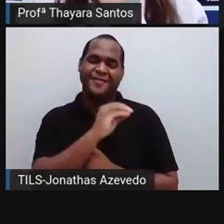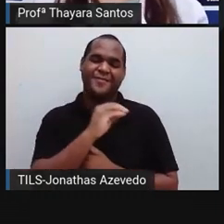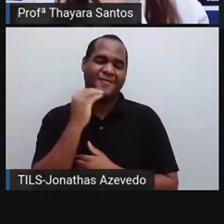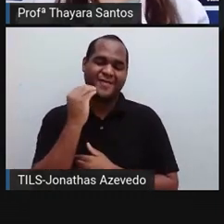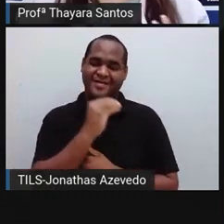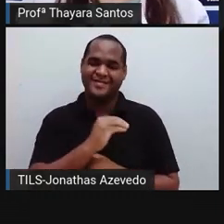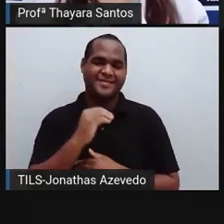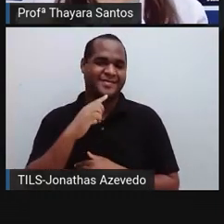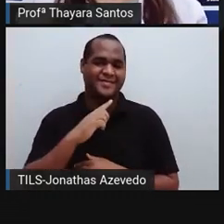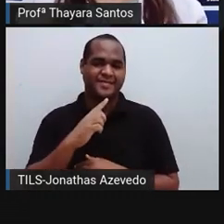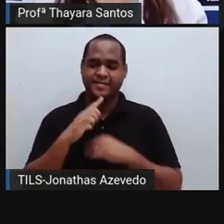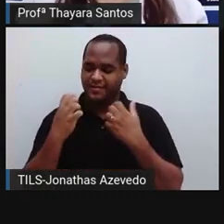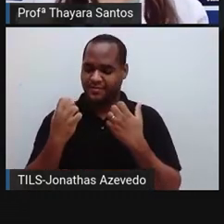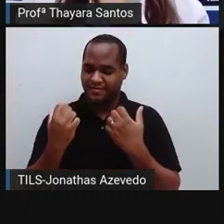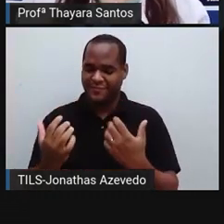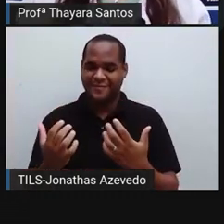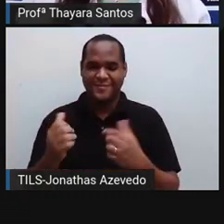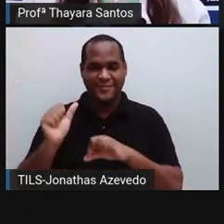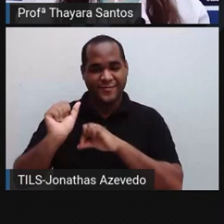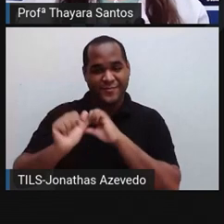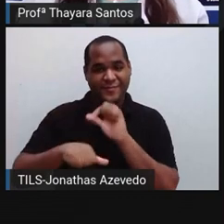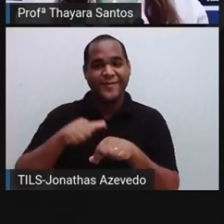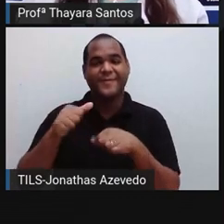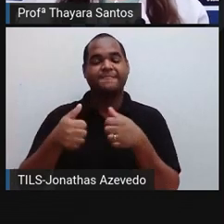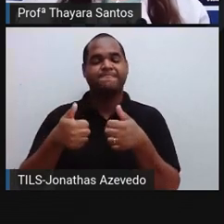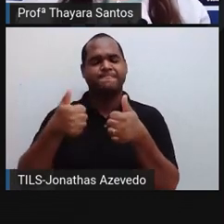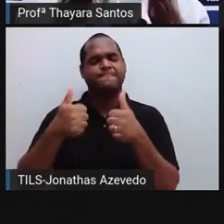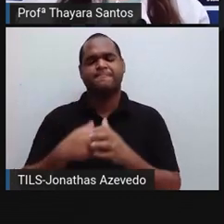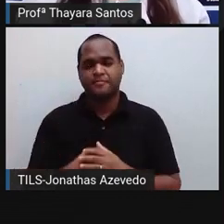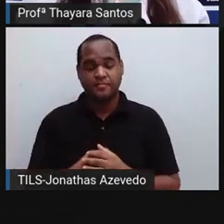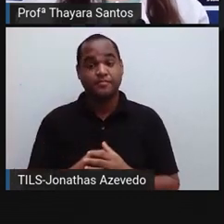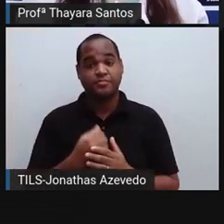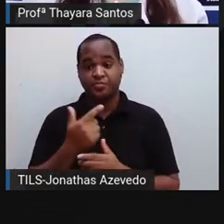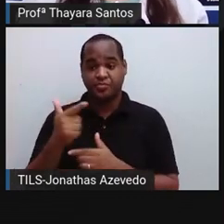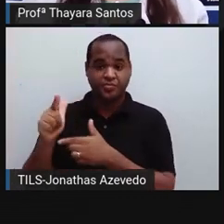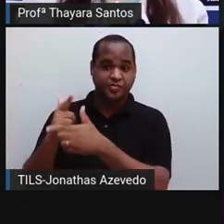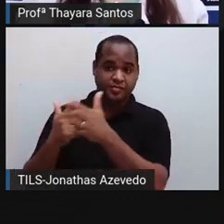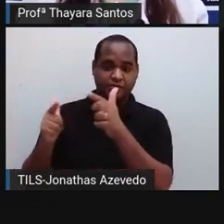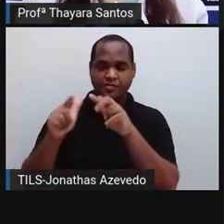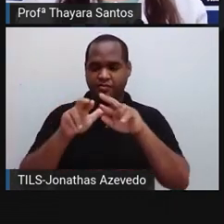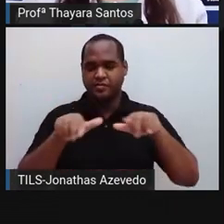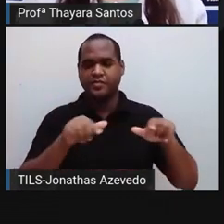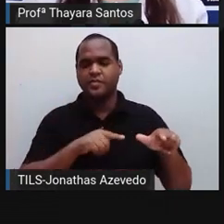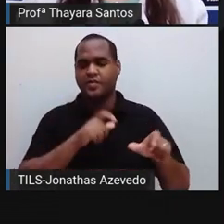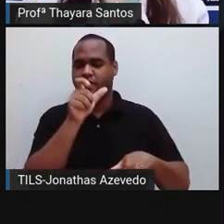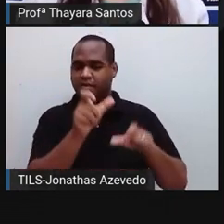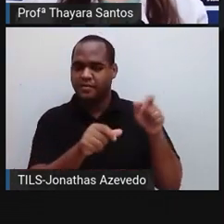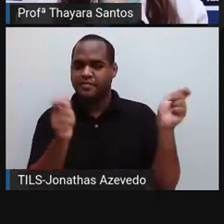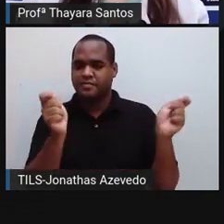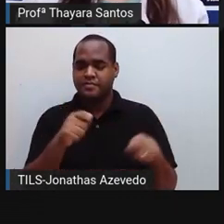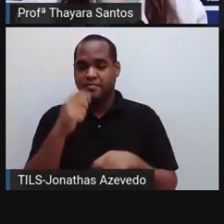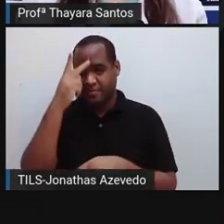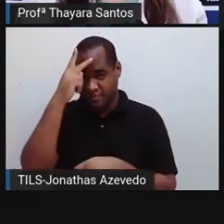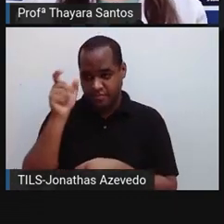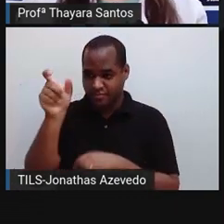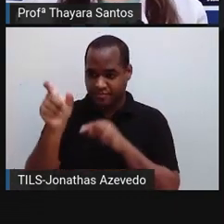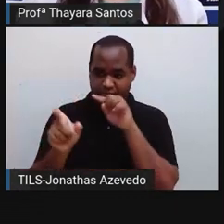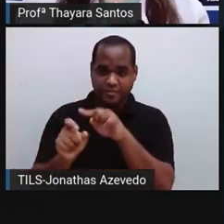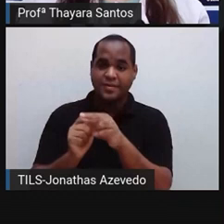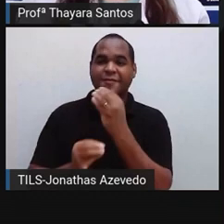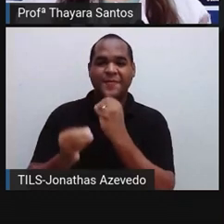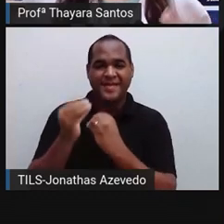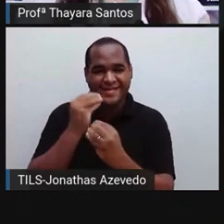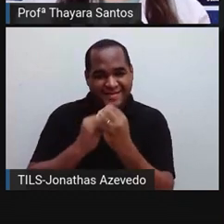chama de ciclagem de nutrientes. Tem espécies que podem ser usadas diretamente pelo ser humano na alimentação,